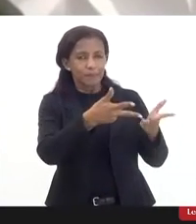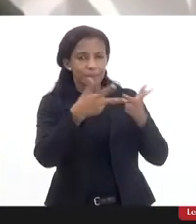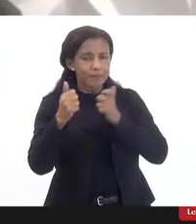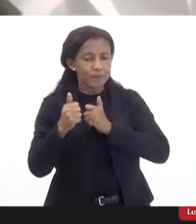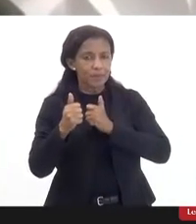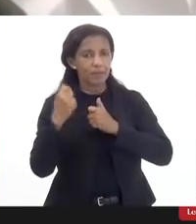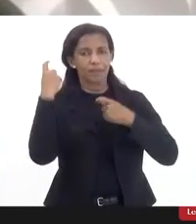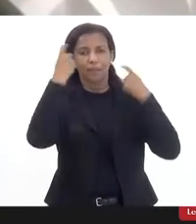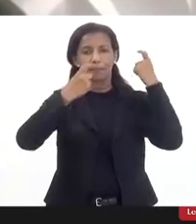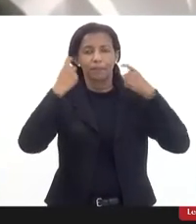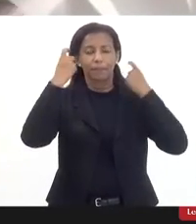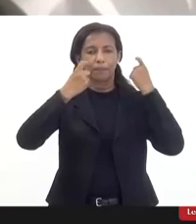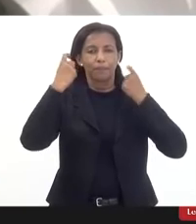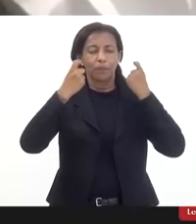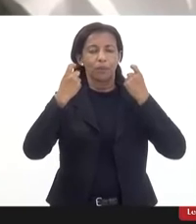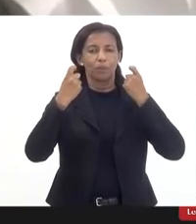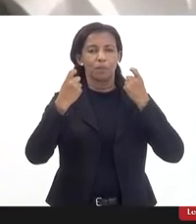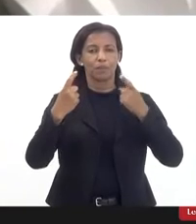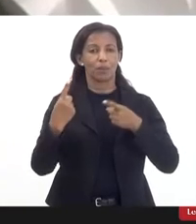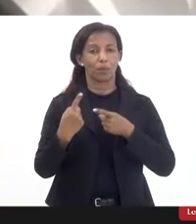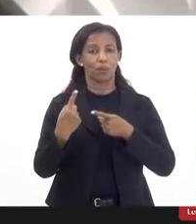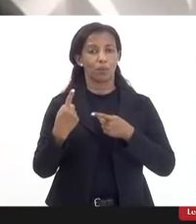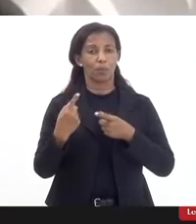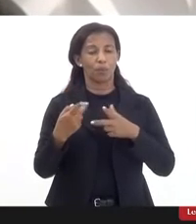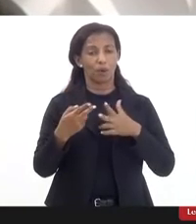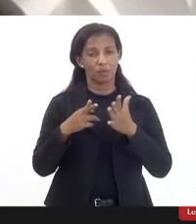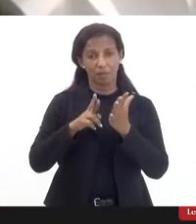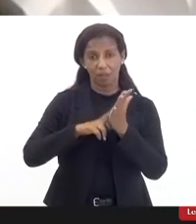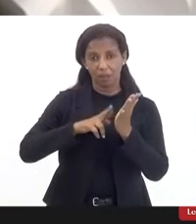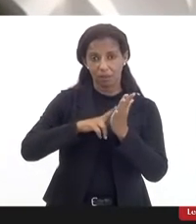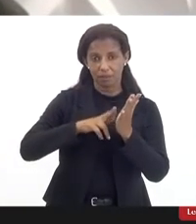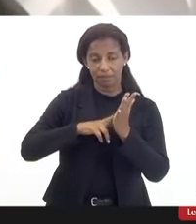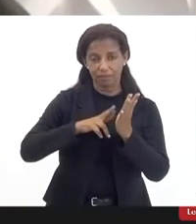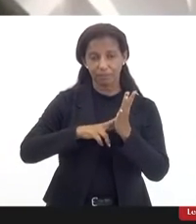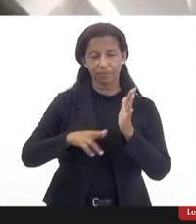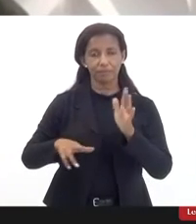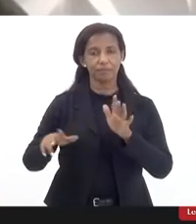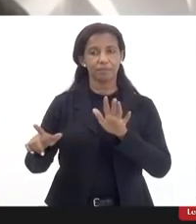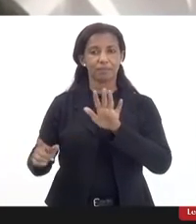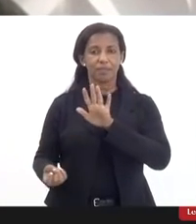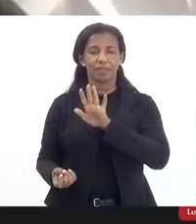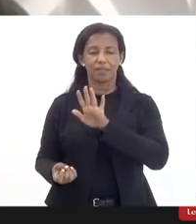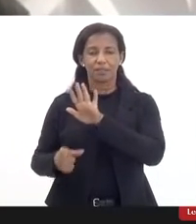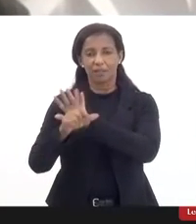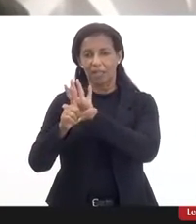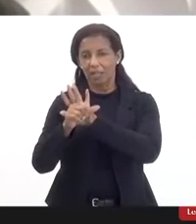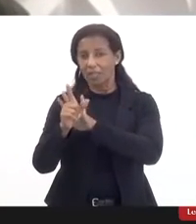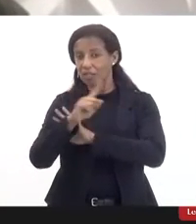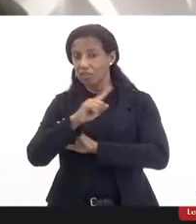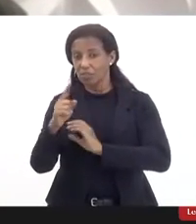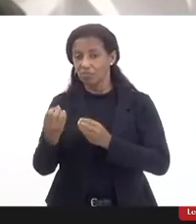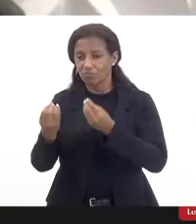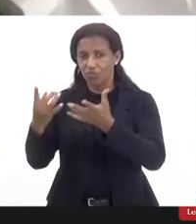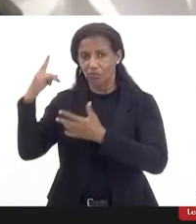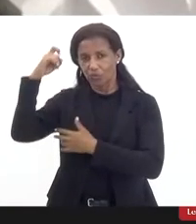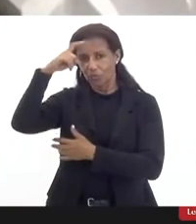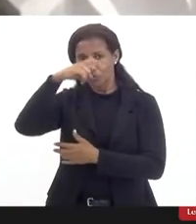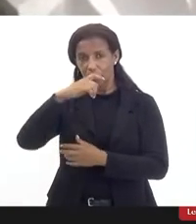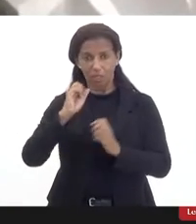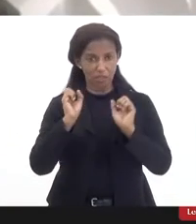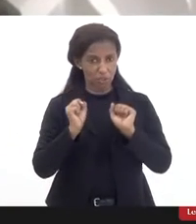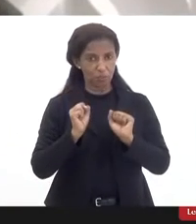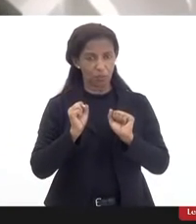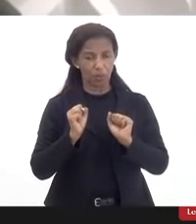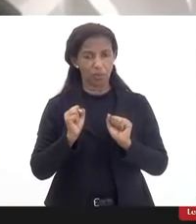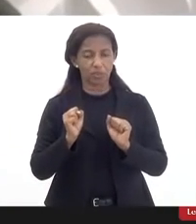a preocupação é muito por conta da regulamentação da lei de não criar nenhuma dificuldade a gente pode